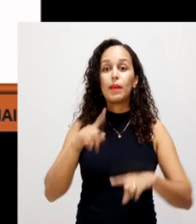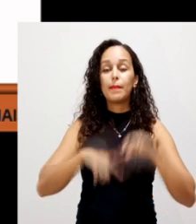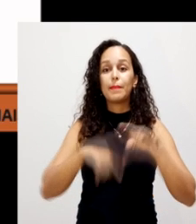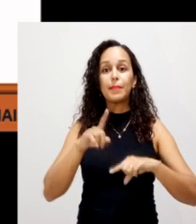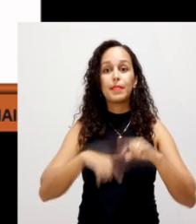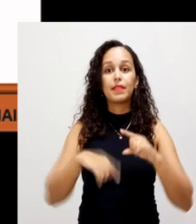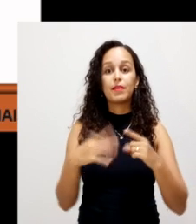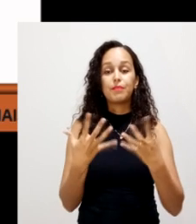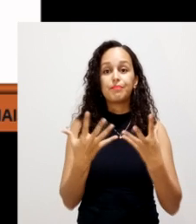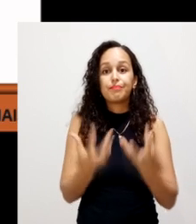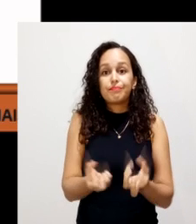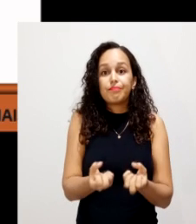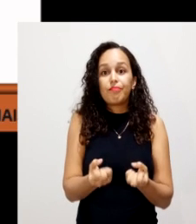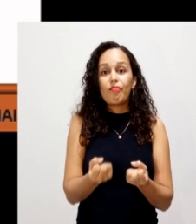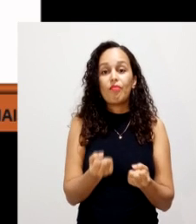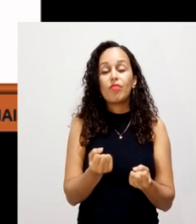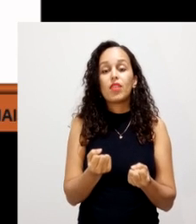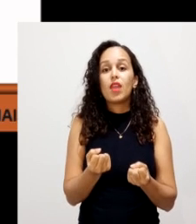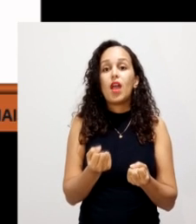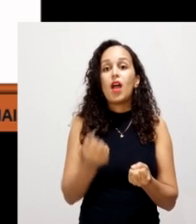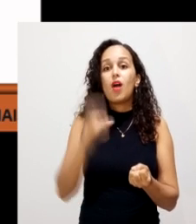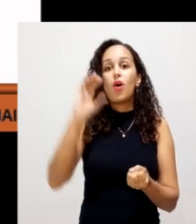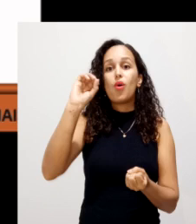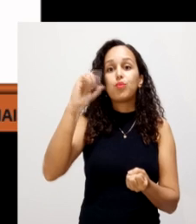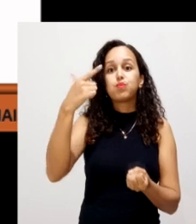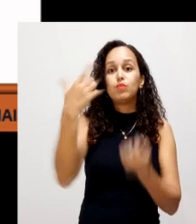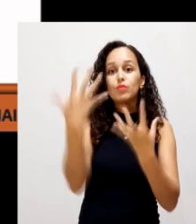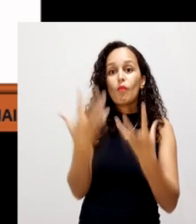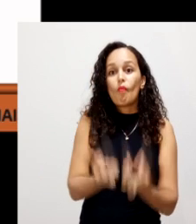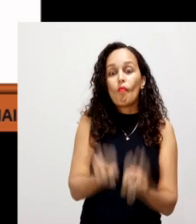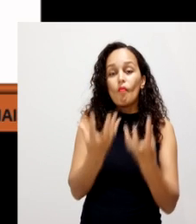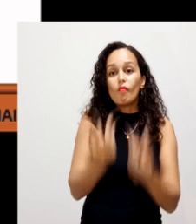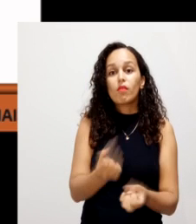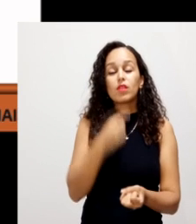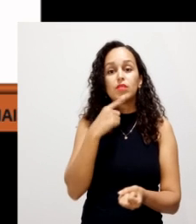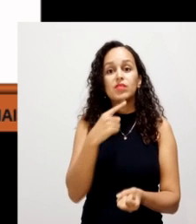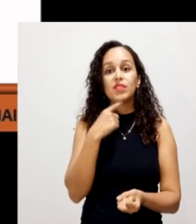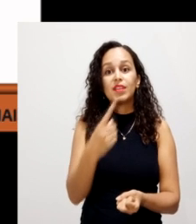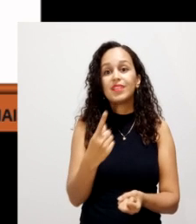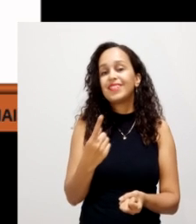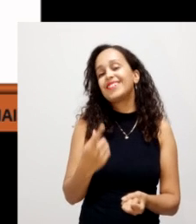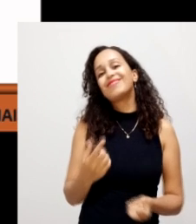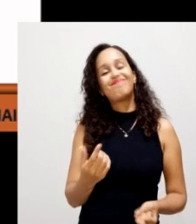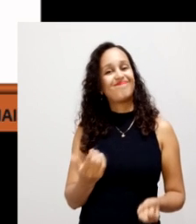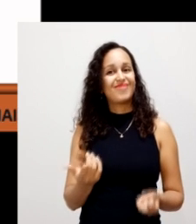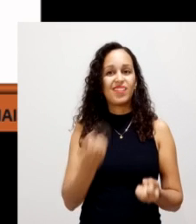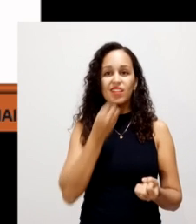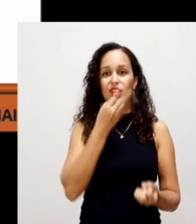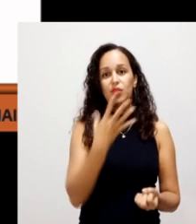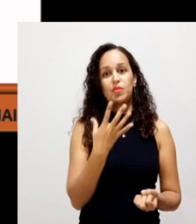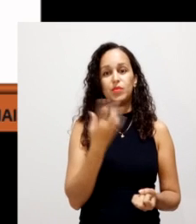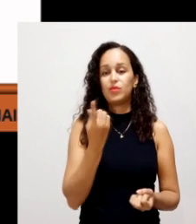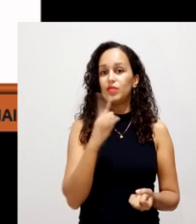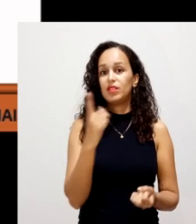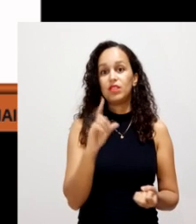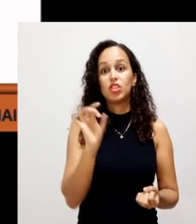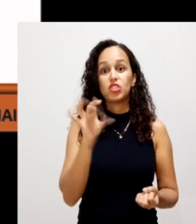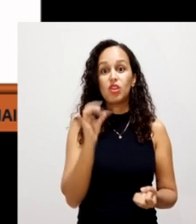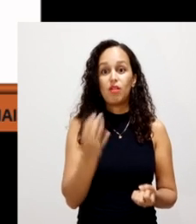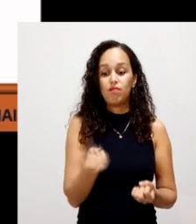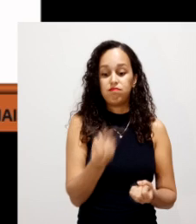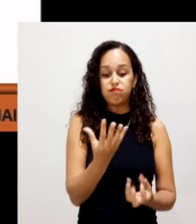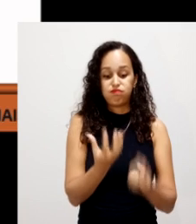vezes, muito fino que vai impossibilitar a oxigenação. Então, não vai ter compostagem, a pode ter processo até aeróbico de